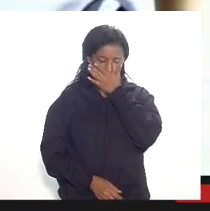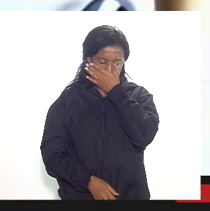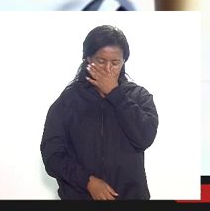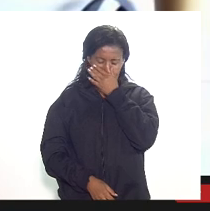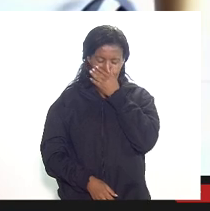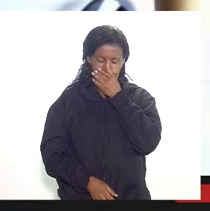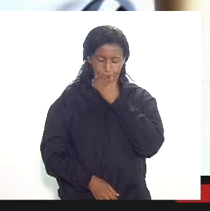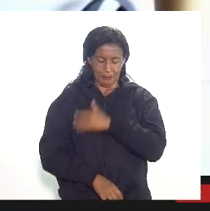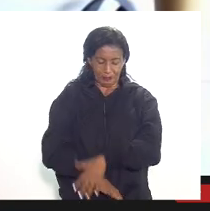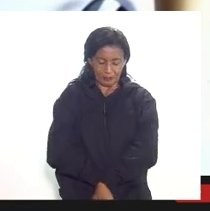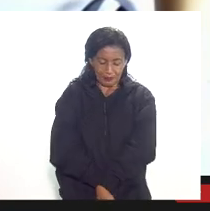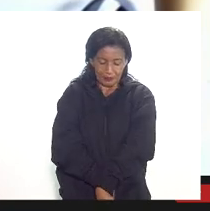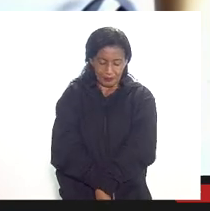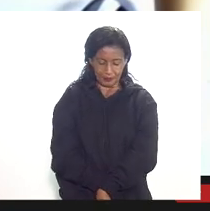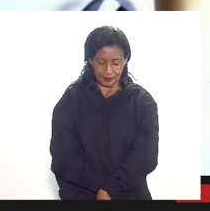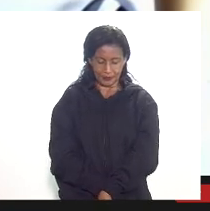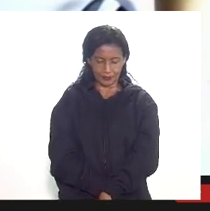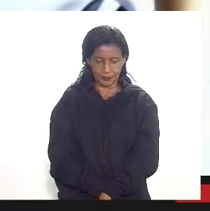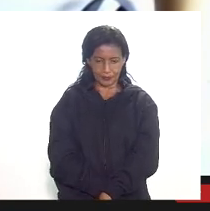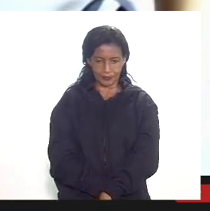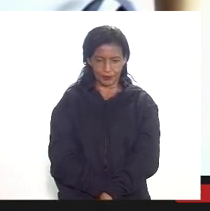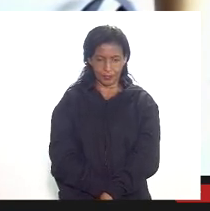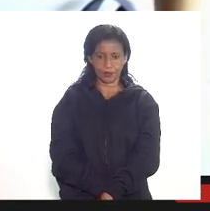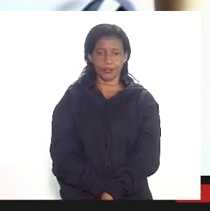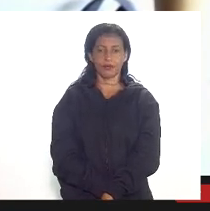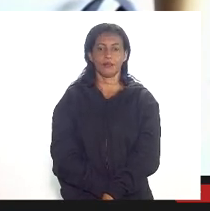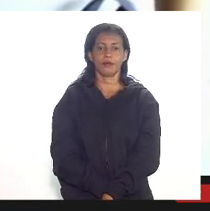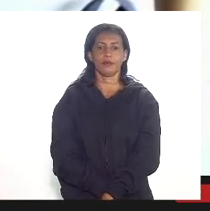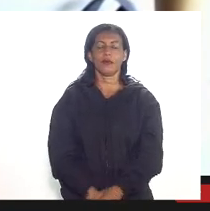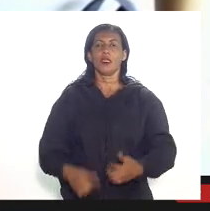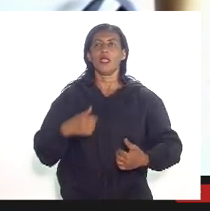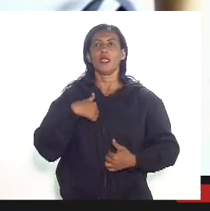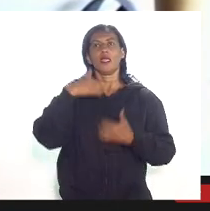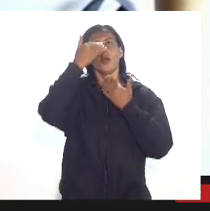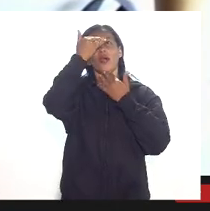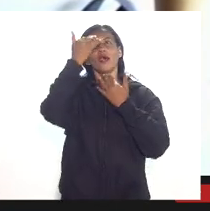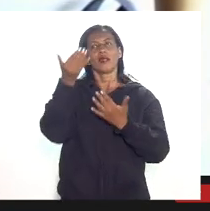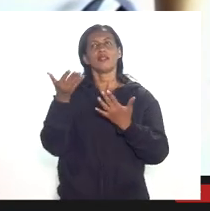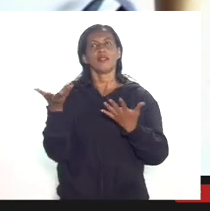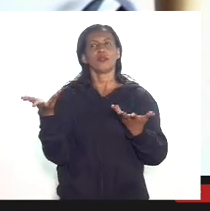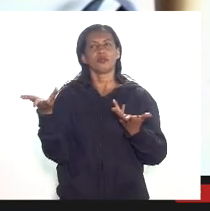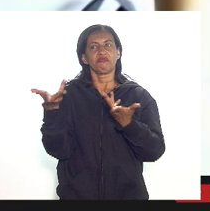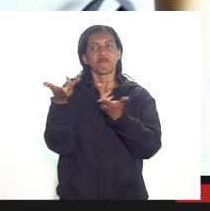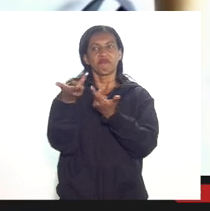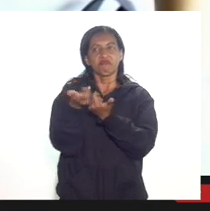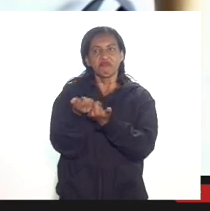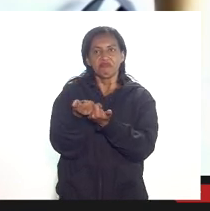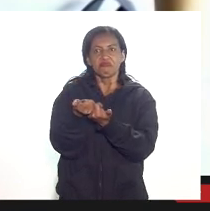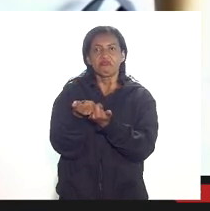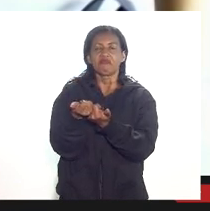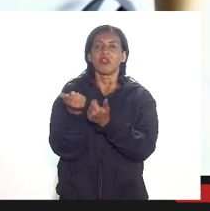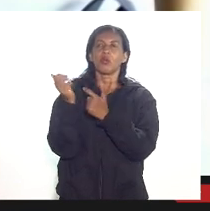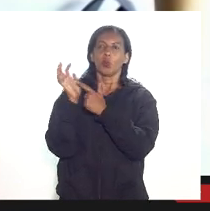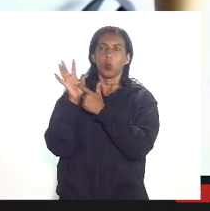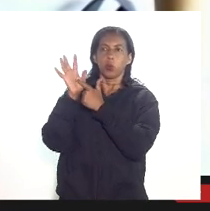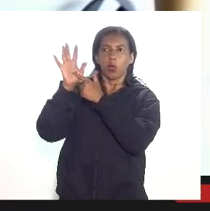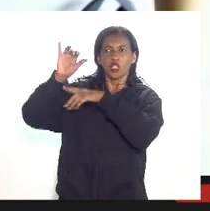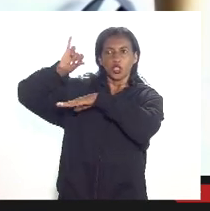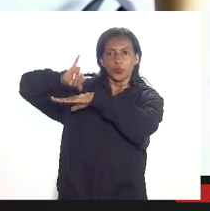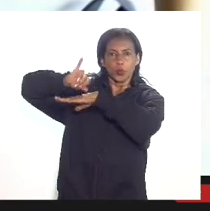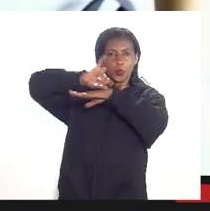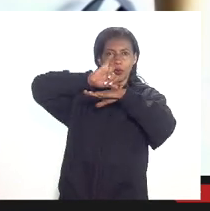eu agradeço a ótima exposição da nossa secretaria de fazenda